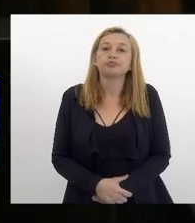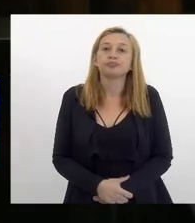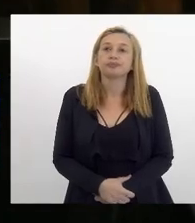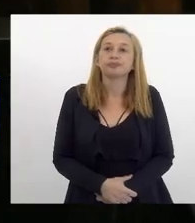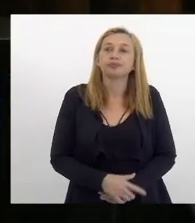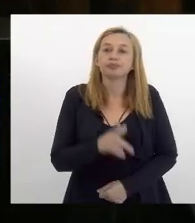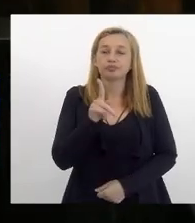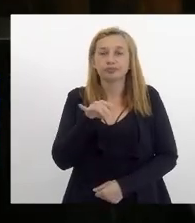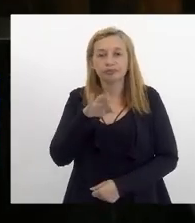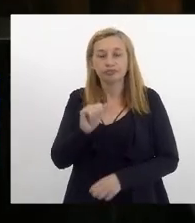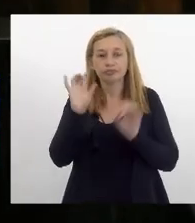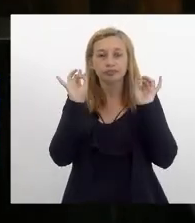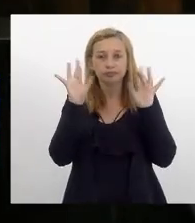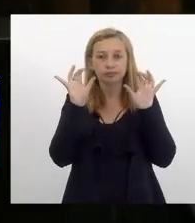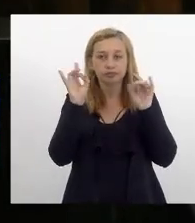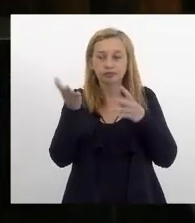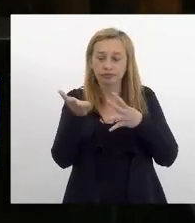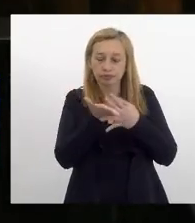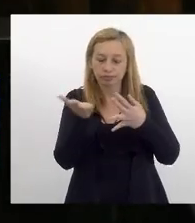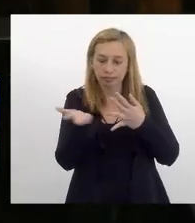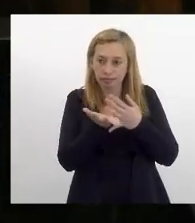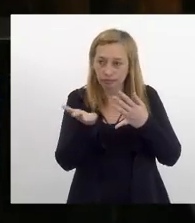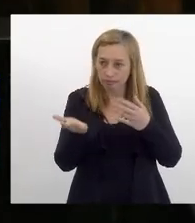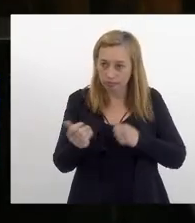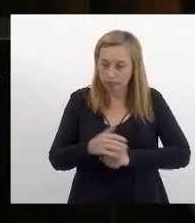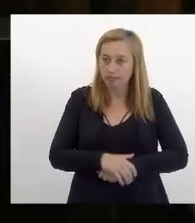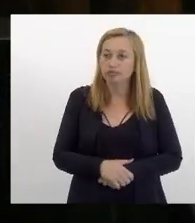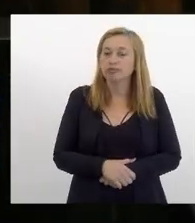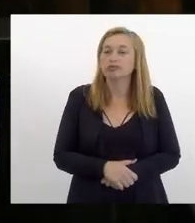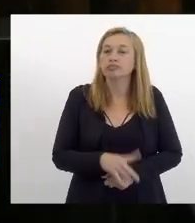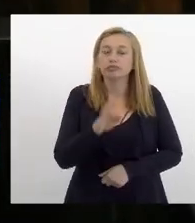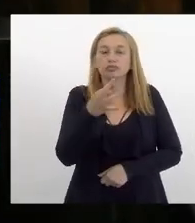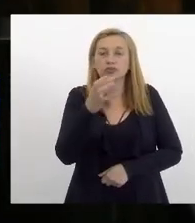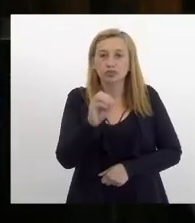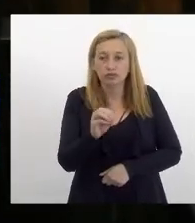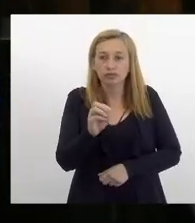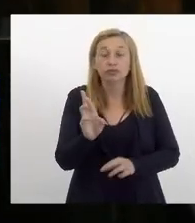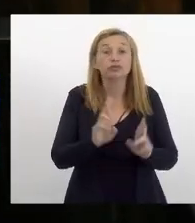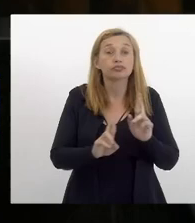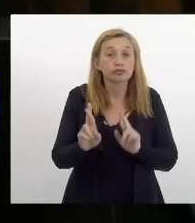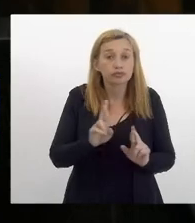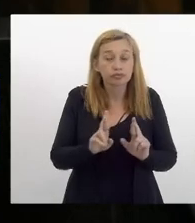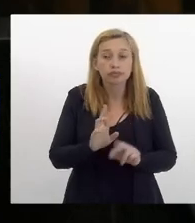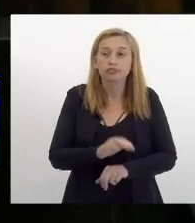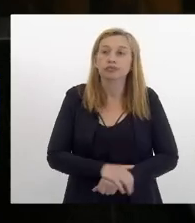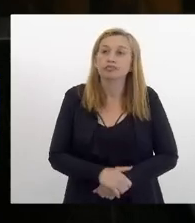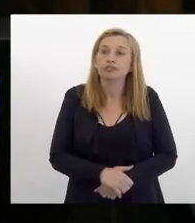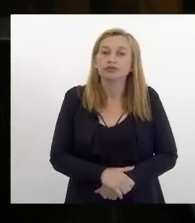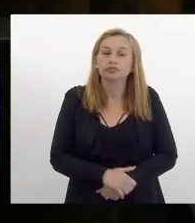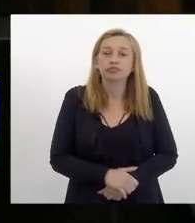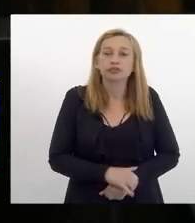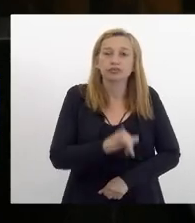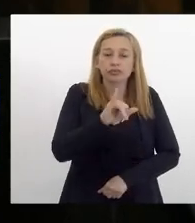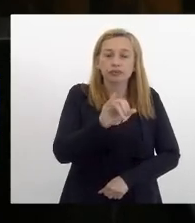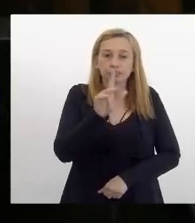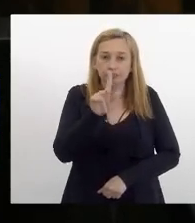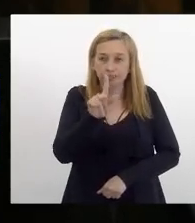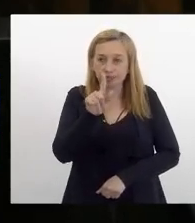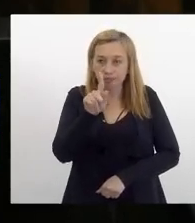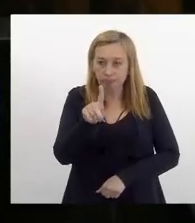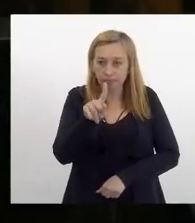programa especial de parcelamento aos créditos relativos ao IPVA